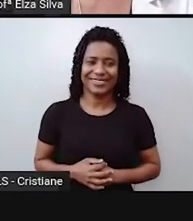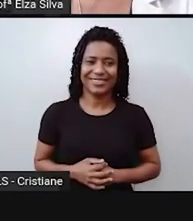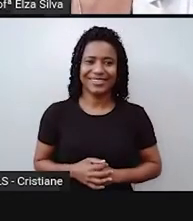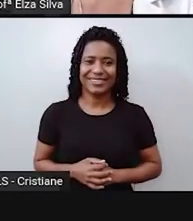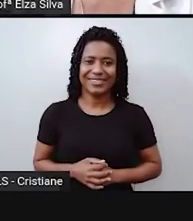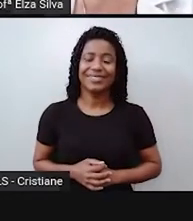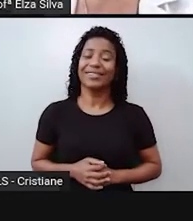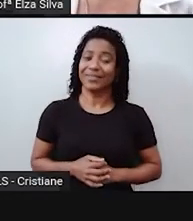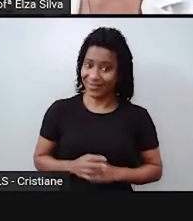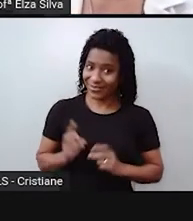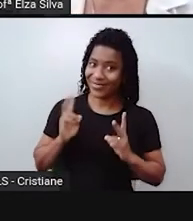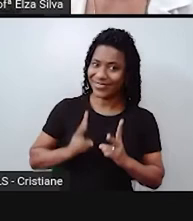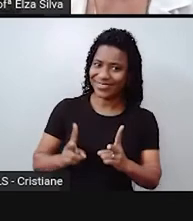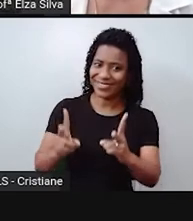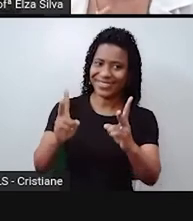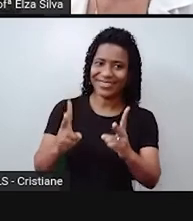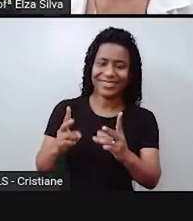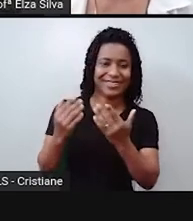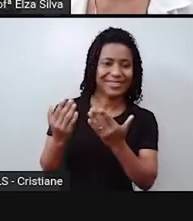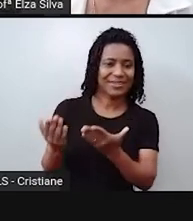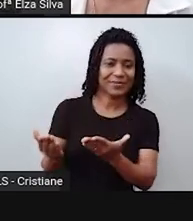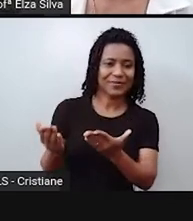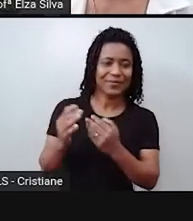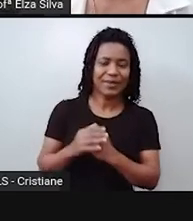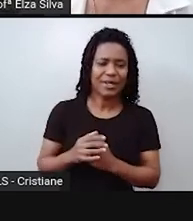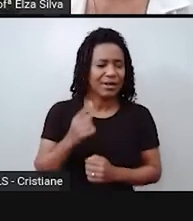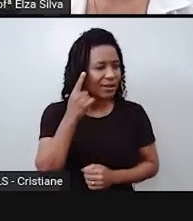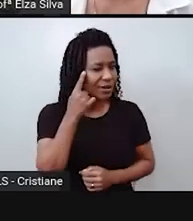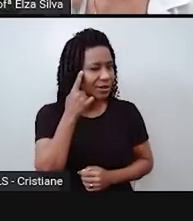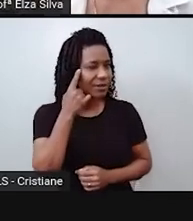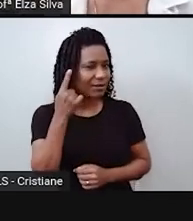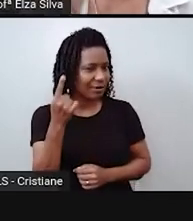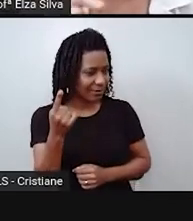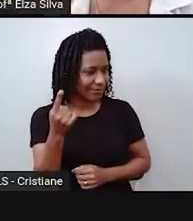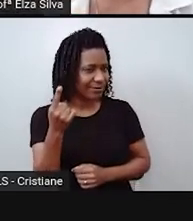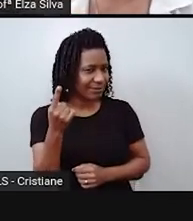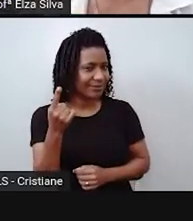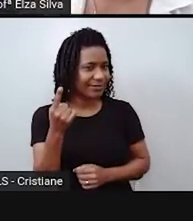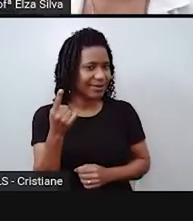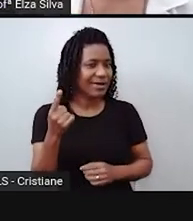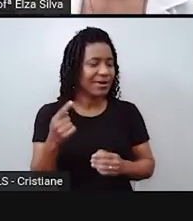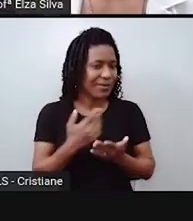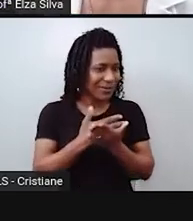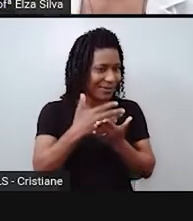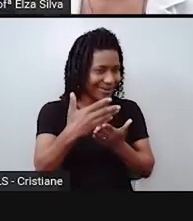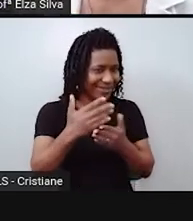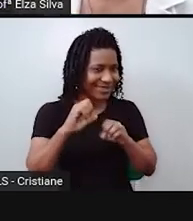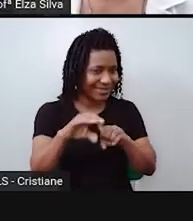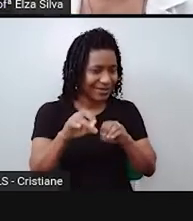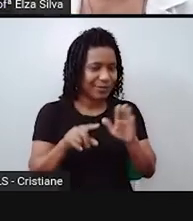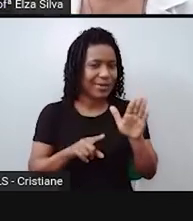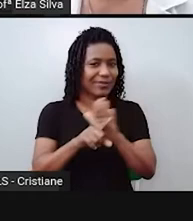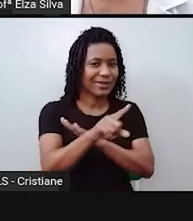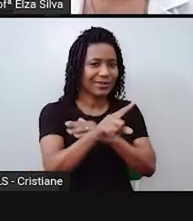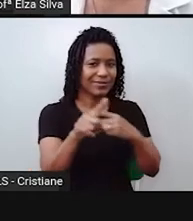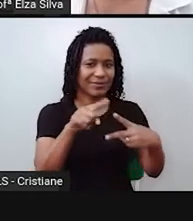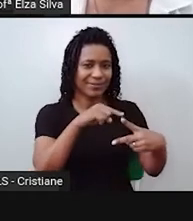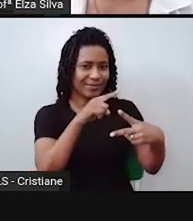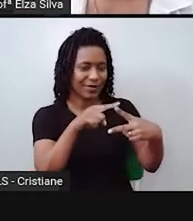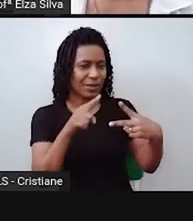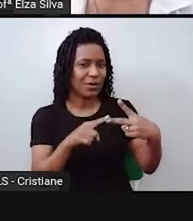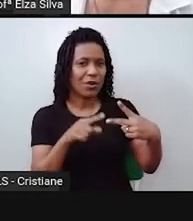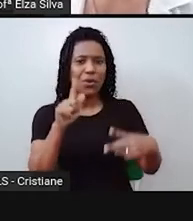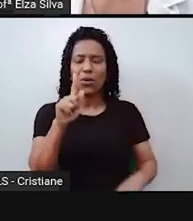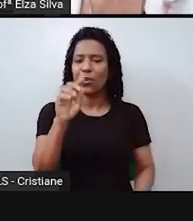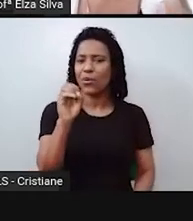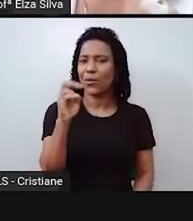Lembra que no início da aula eu fiz uma pergunta para vocês, se vocês sabiam alguma coisa sobre esta expressão do inglês?